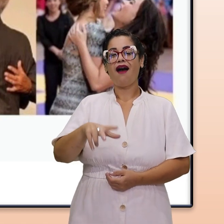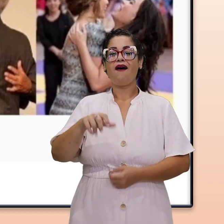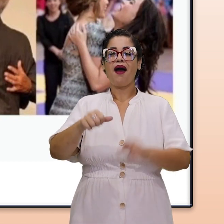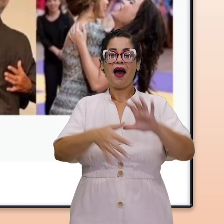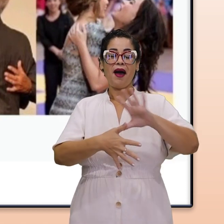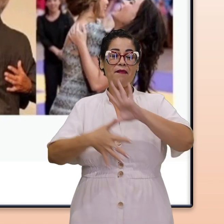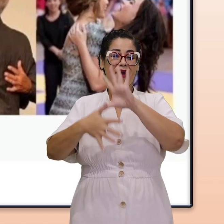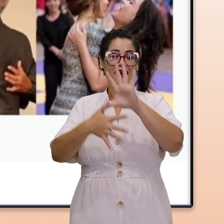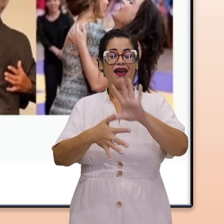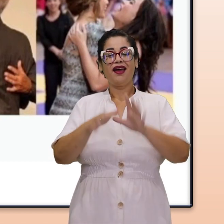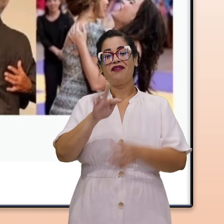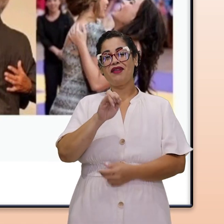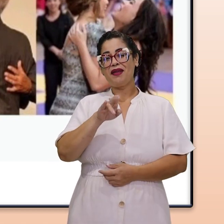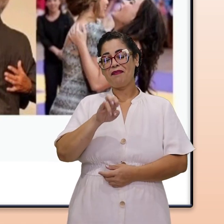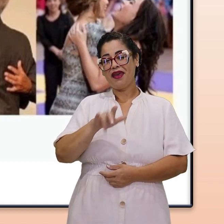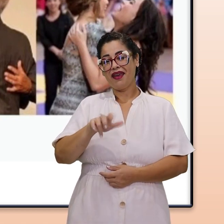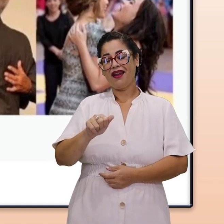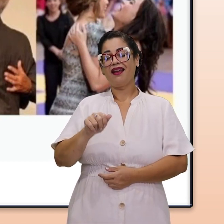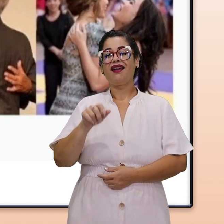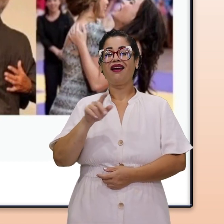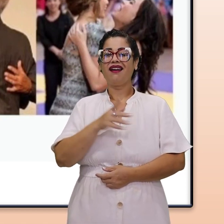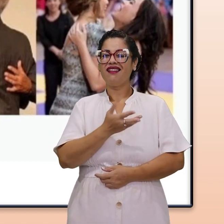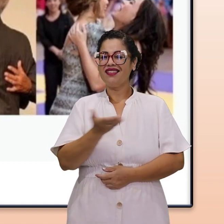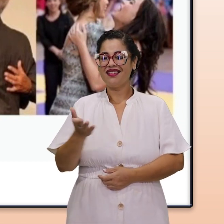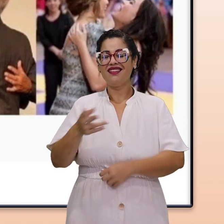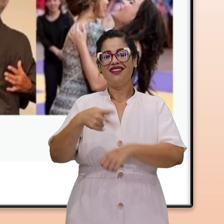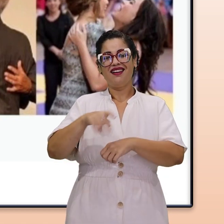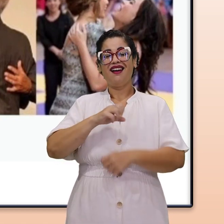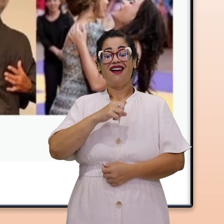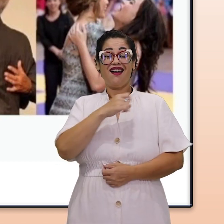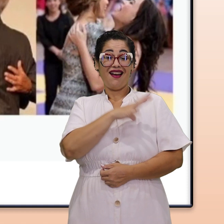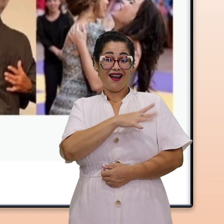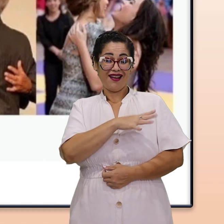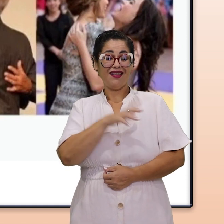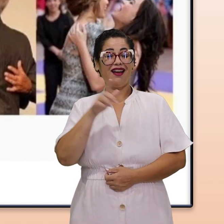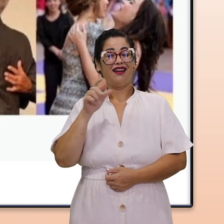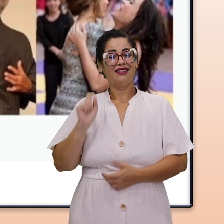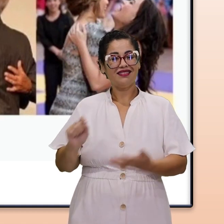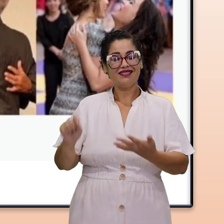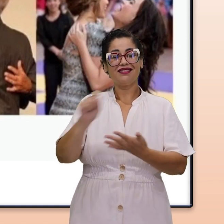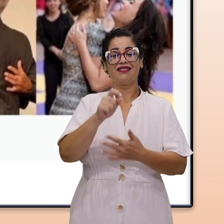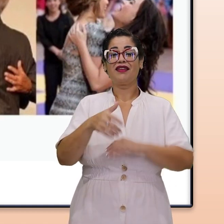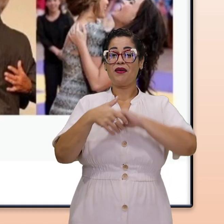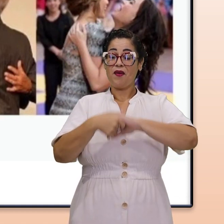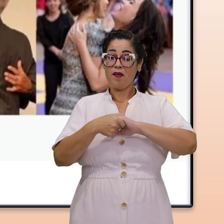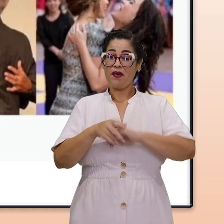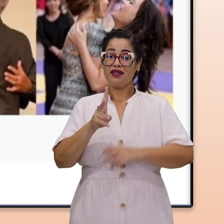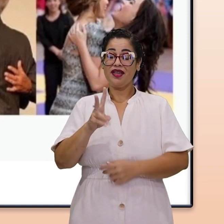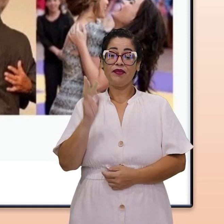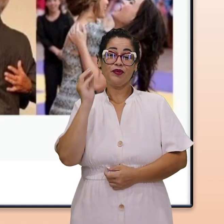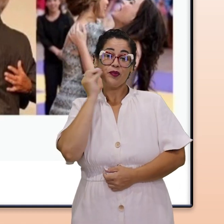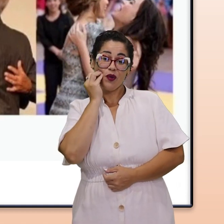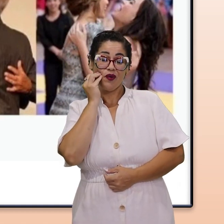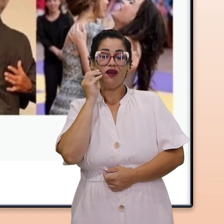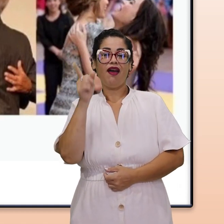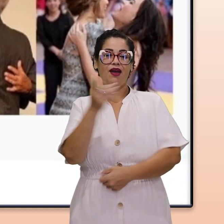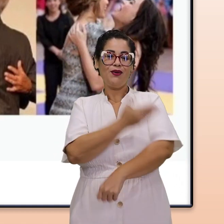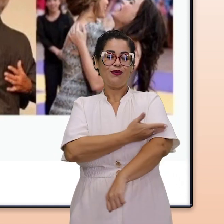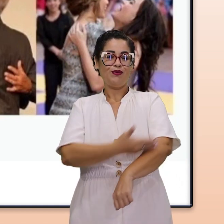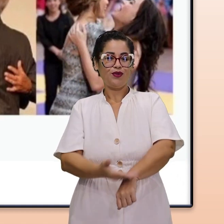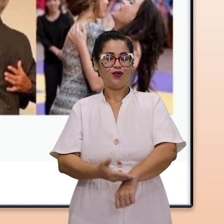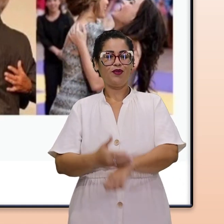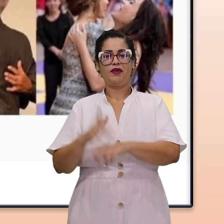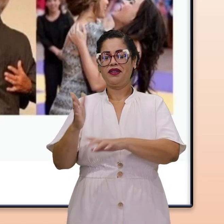Portugal, América Latina, Filipinas, Ucrânia, Quebec e Canadá. Cumprimentar pessoas com um beijinho na